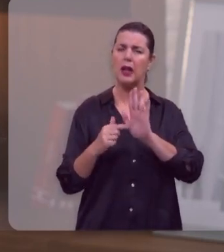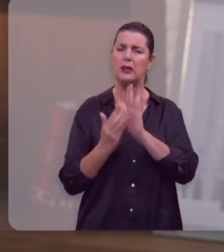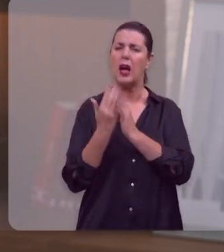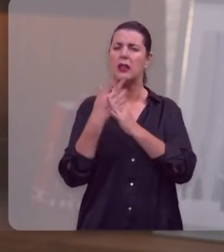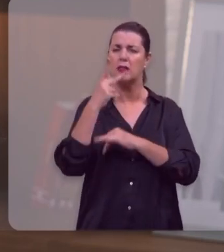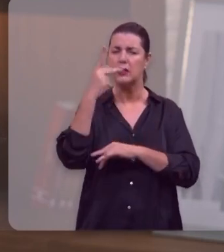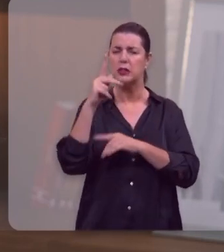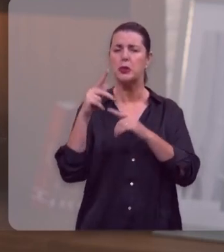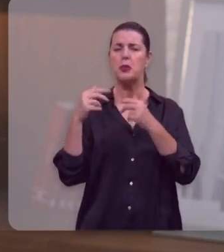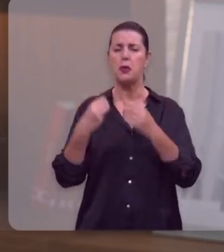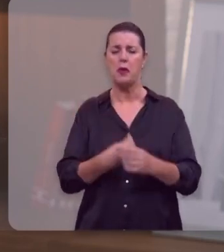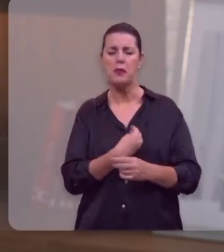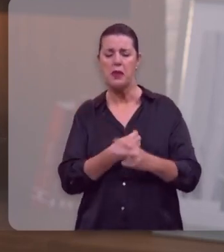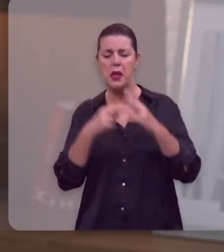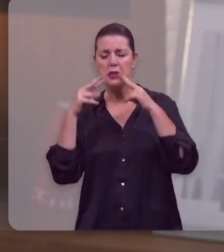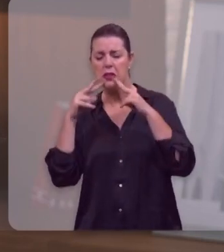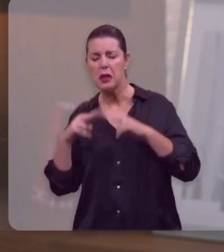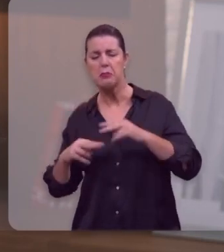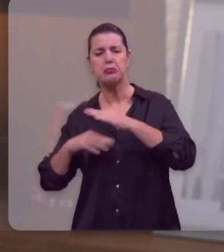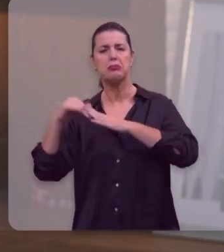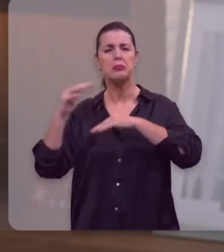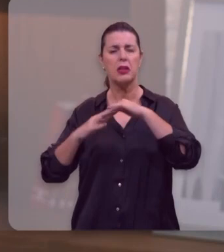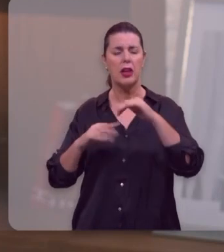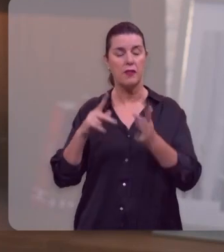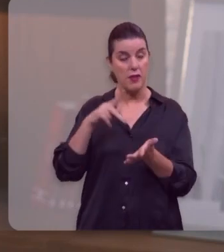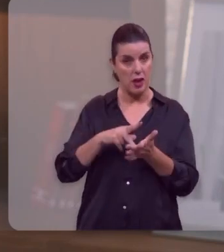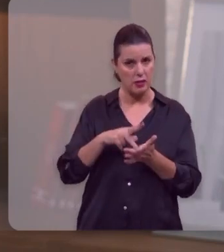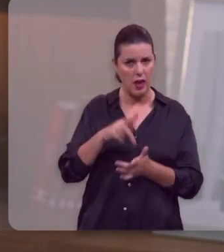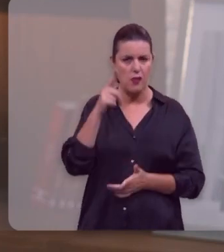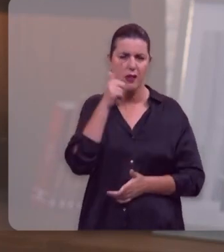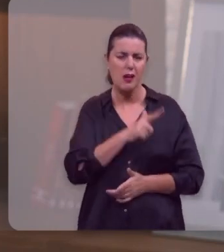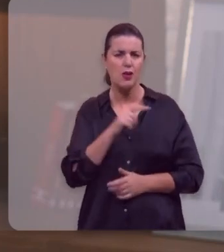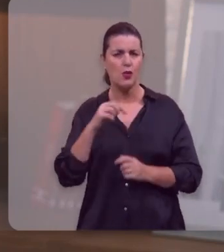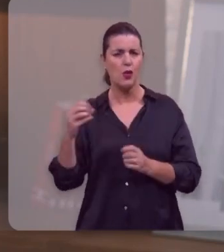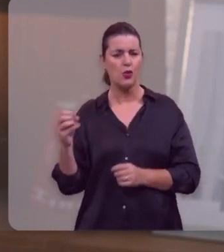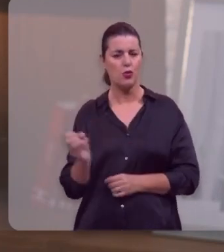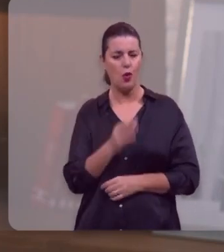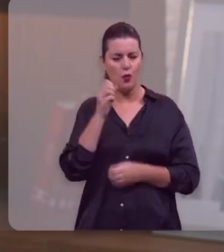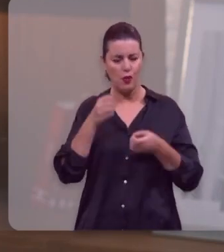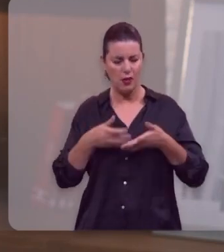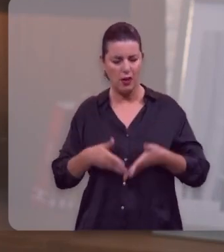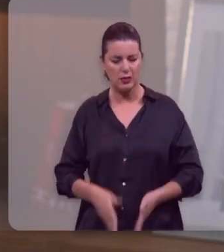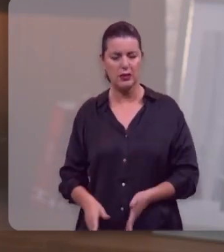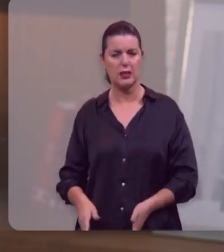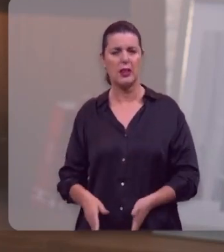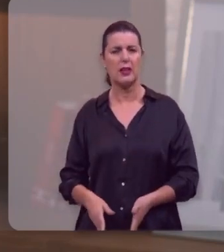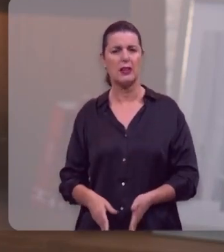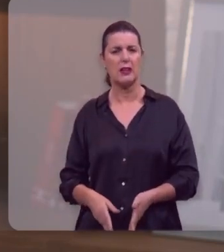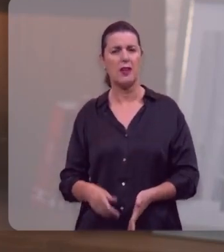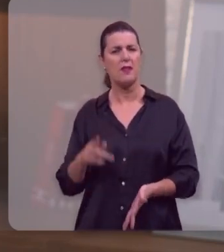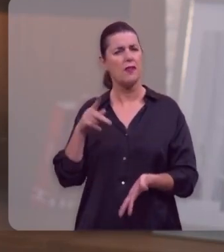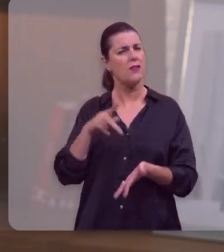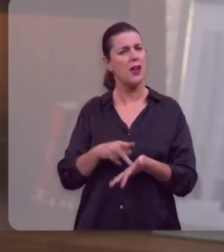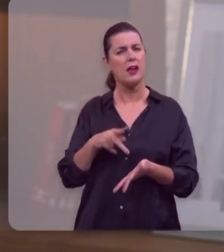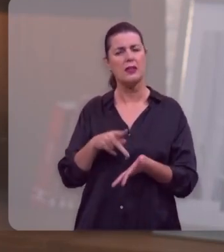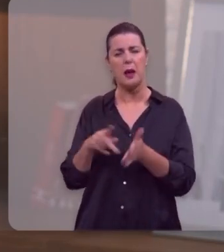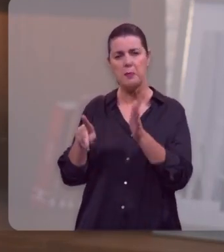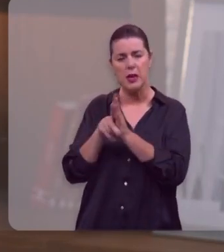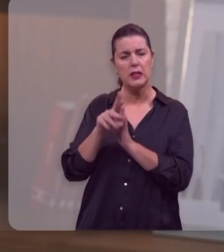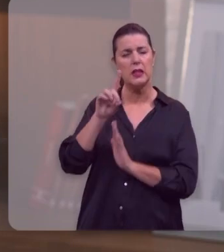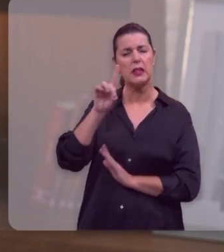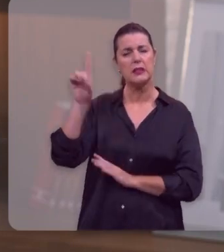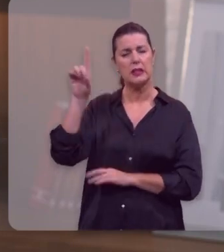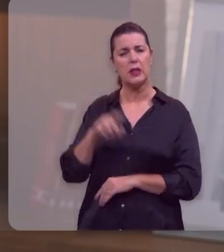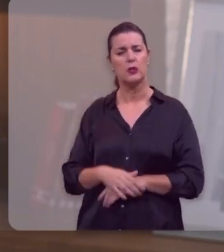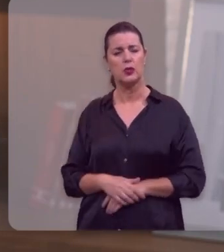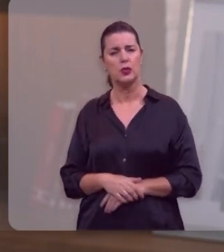vida, pelo seu testemunho, pelas suas obras, que de fato você nasceu de novo, que de fato você é uma nova criatura, que de fato você pertence à família de